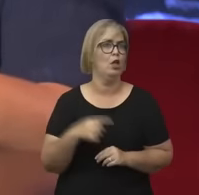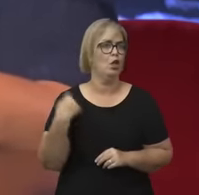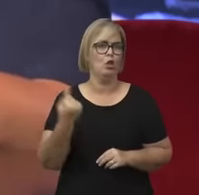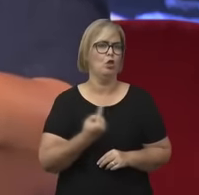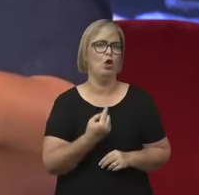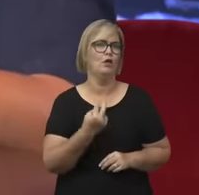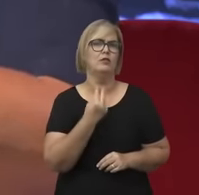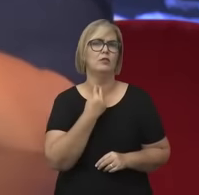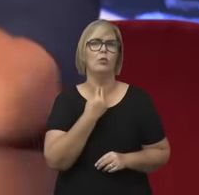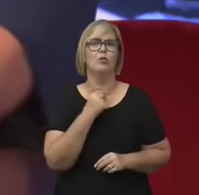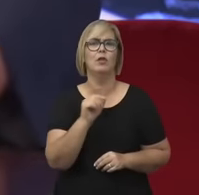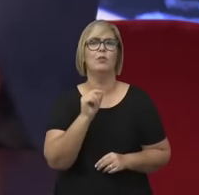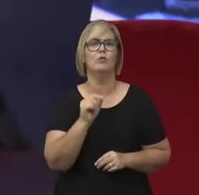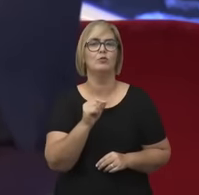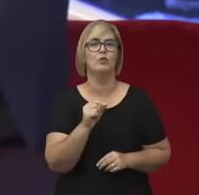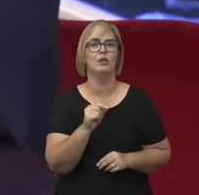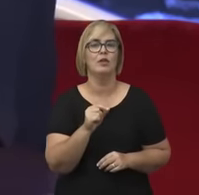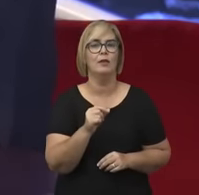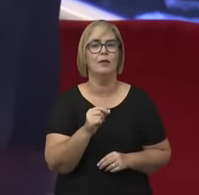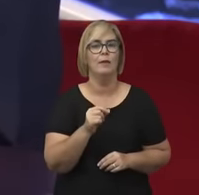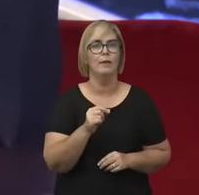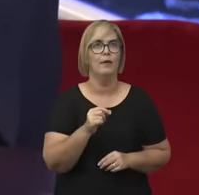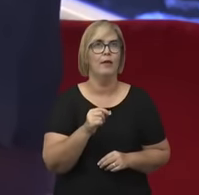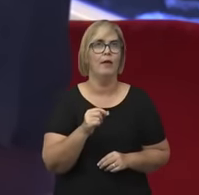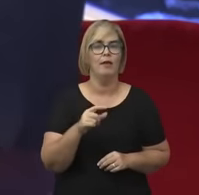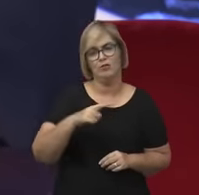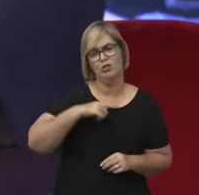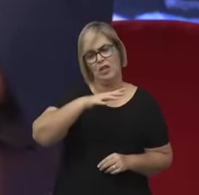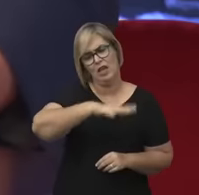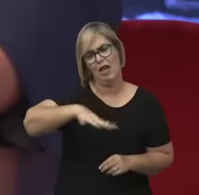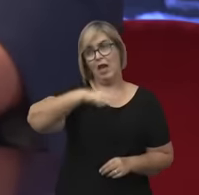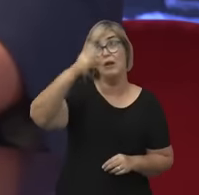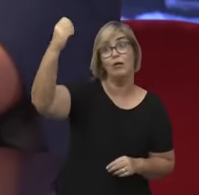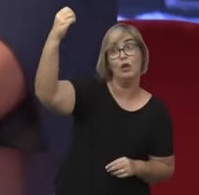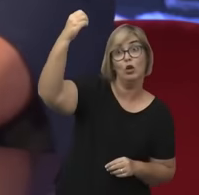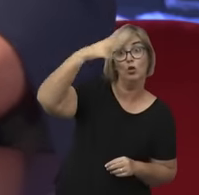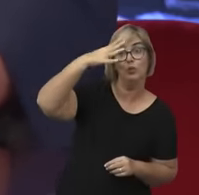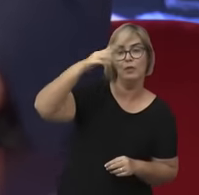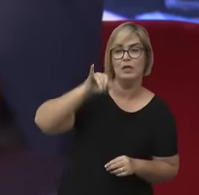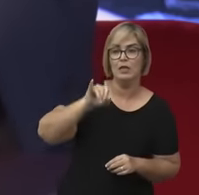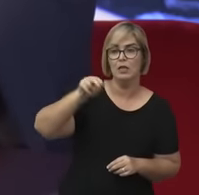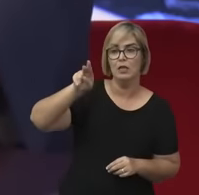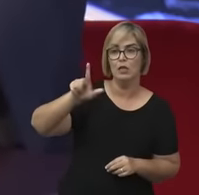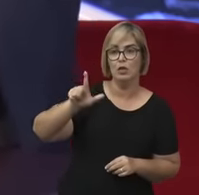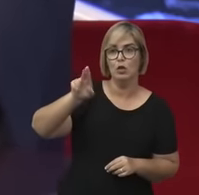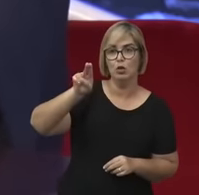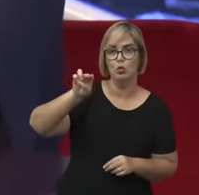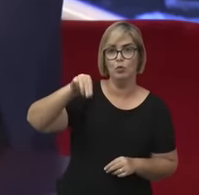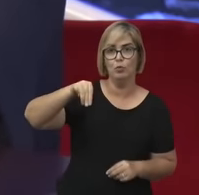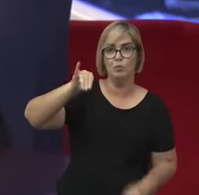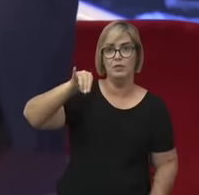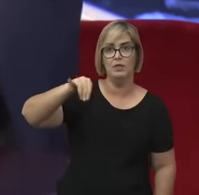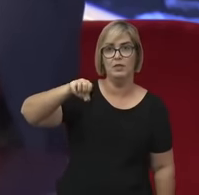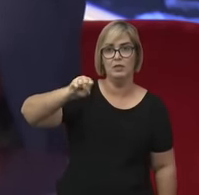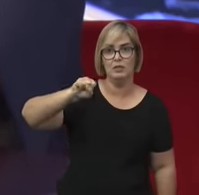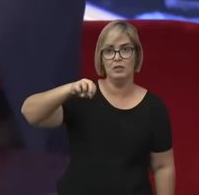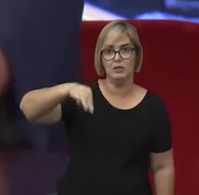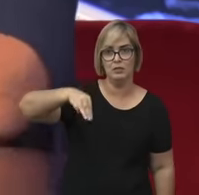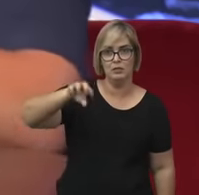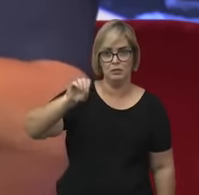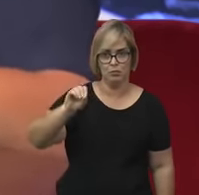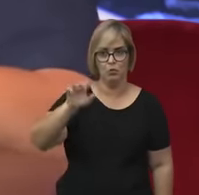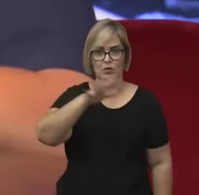iluminismo, a gente está falando o panfleto de Sofia, Descartes, são obras que emergem no contexto do iluminismo europeu, no momento de